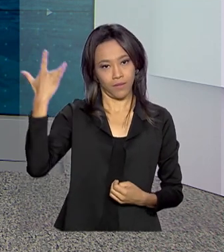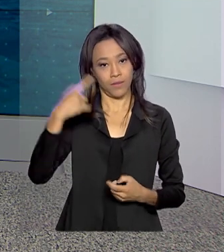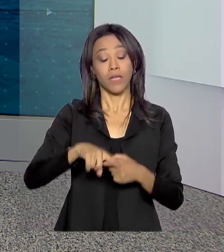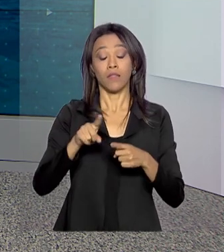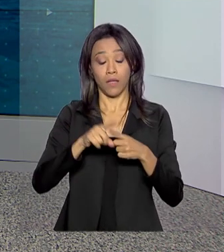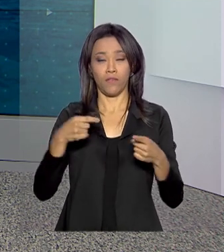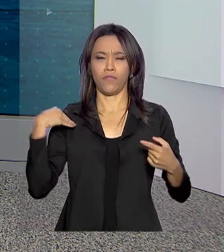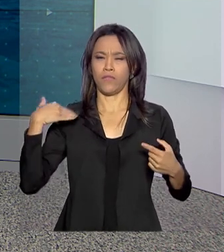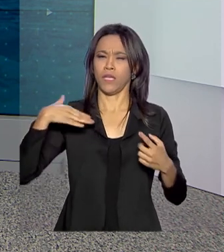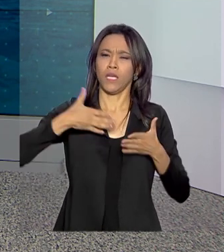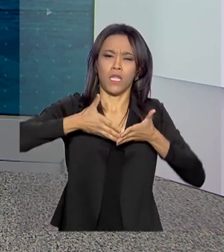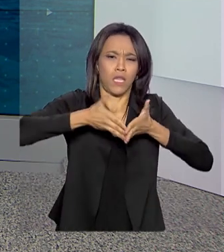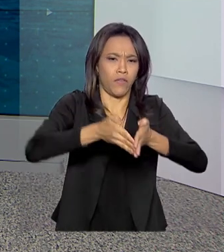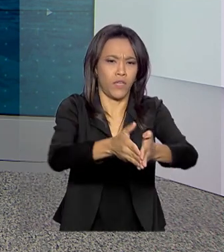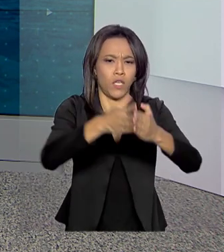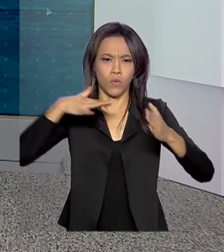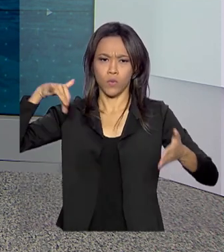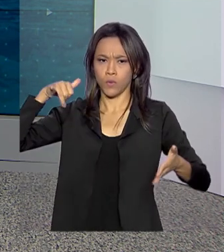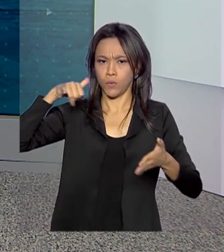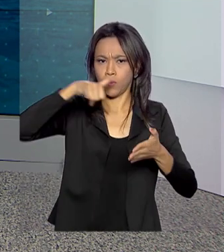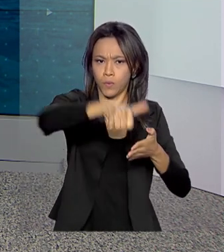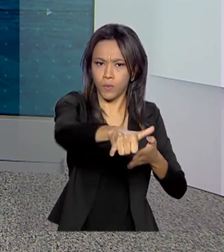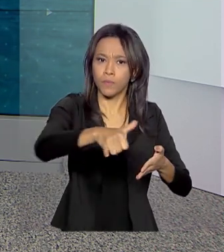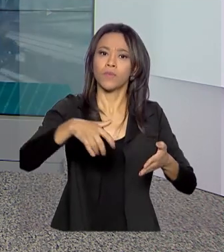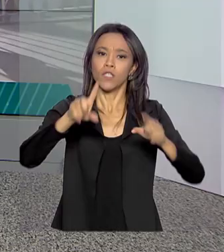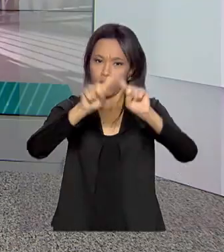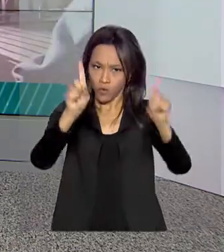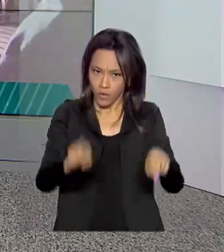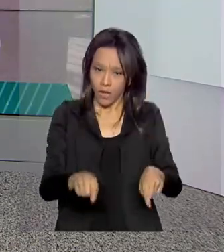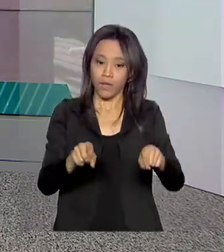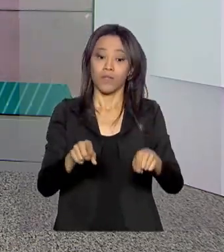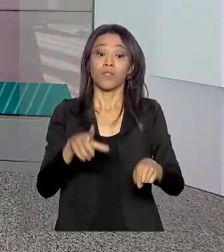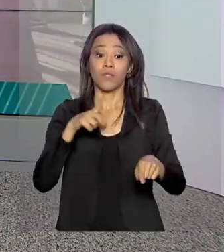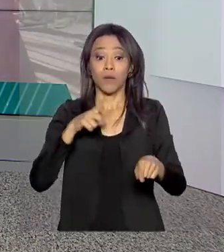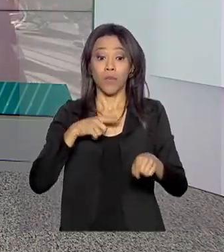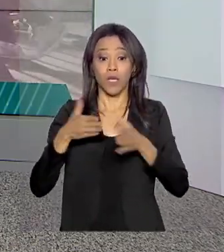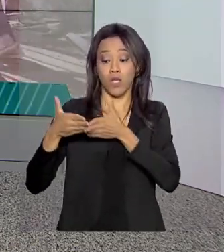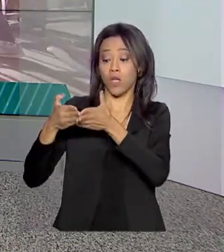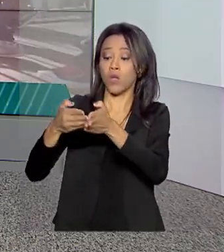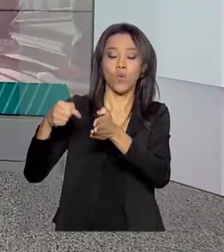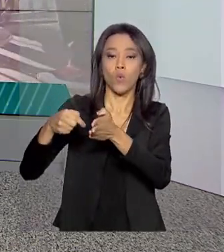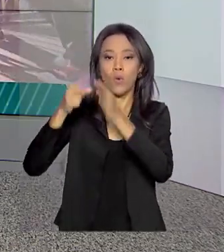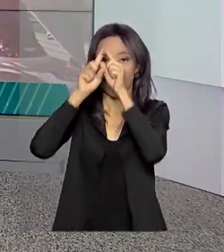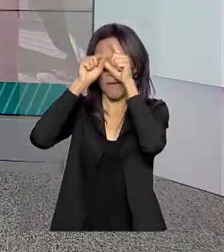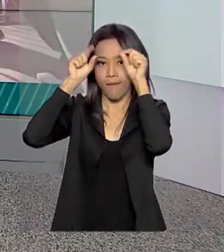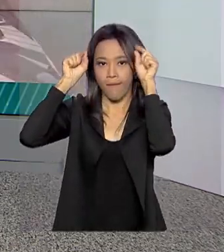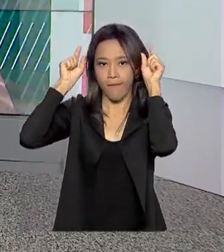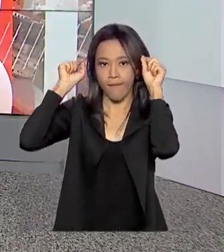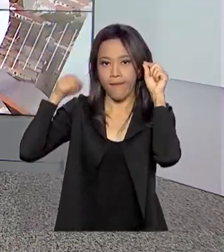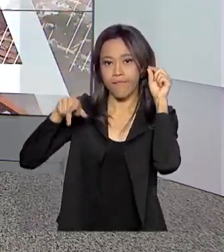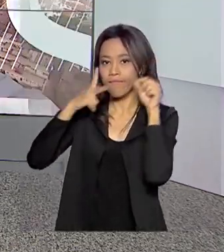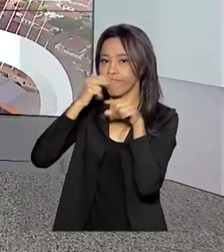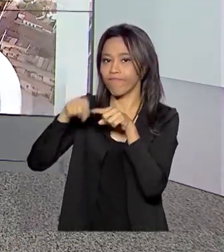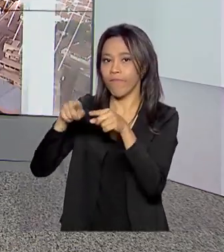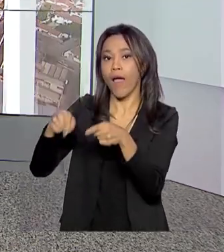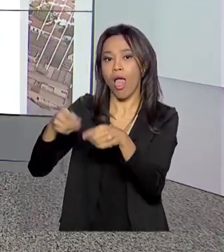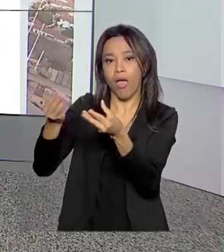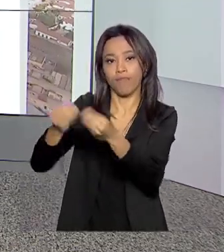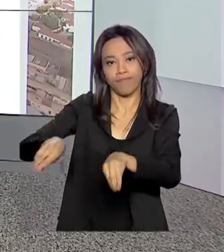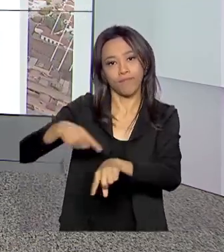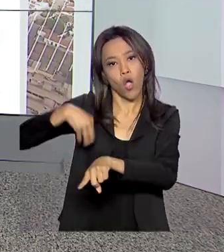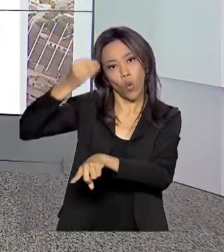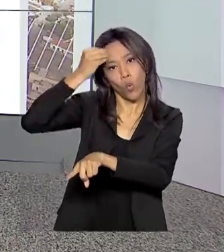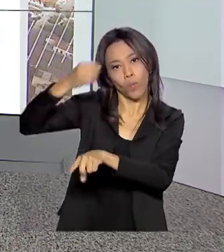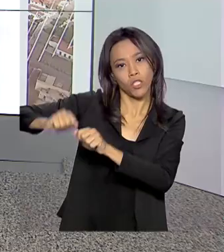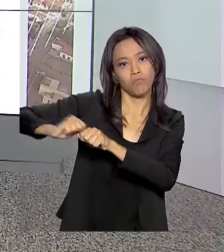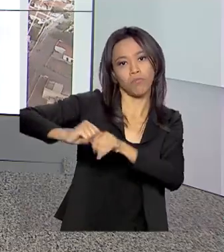navios, aeronaves, viaturas e funcionários. Uma embarcação grega está sendo investigada, suspeita de ter causado derramamento de óleo